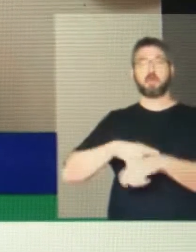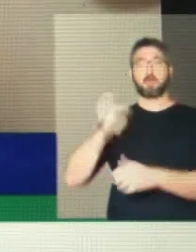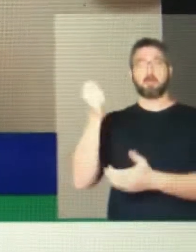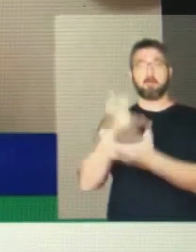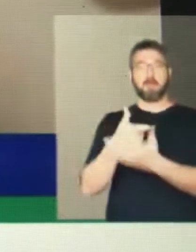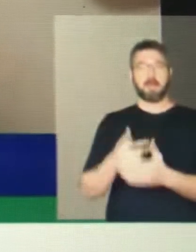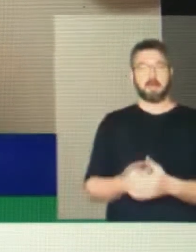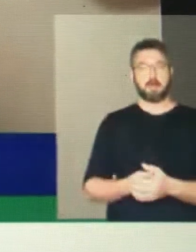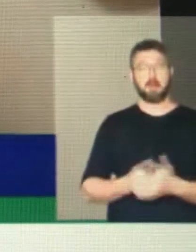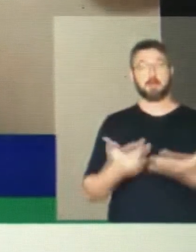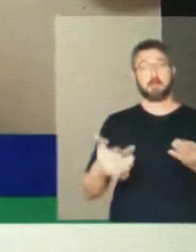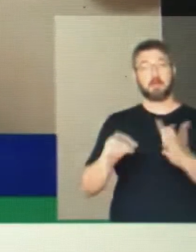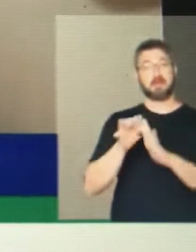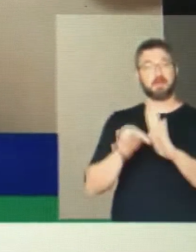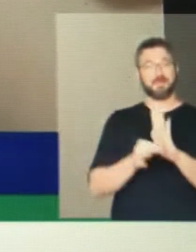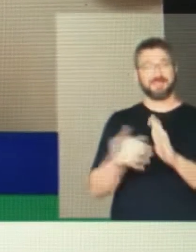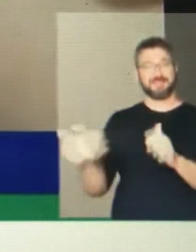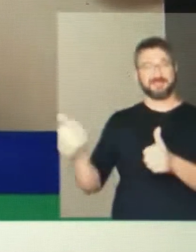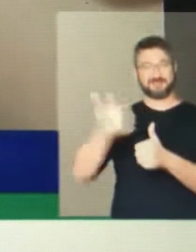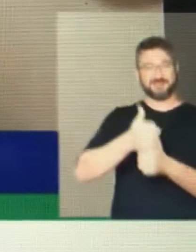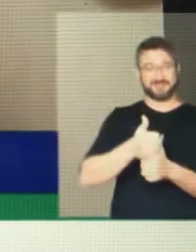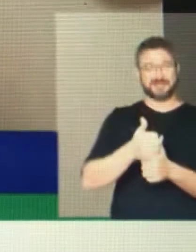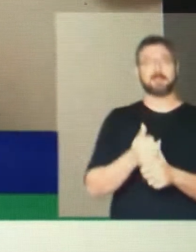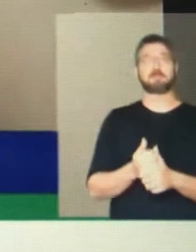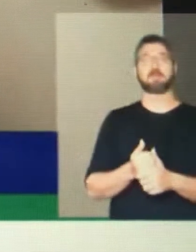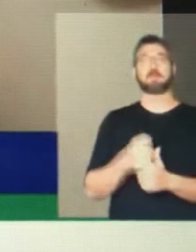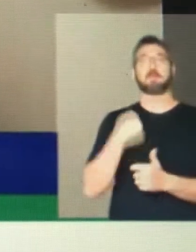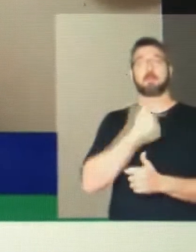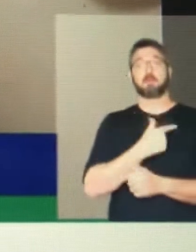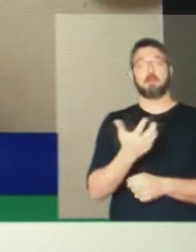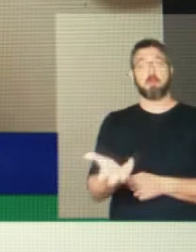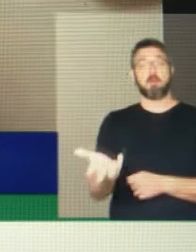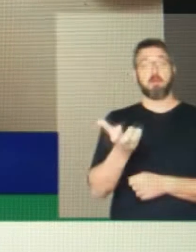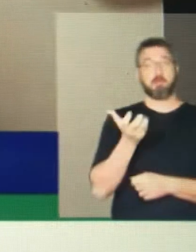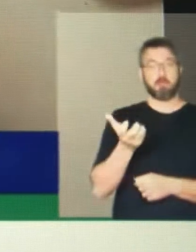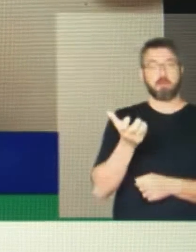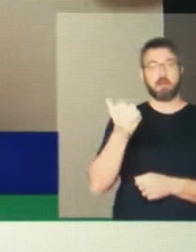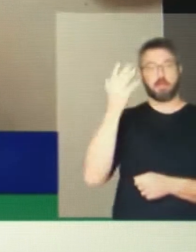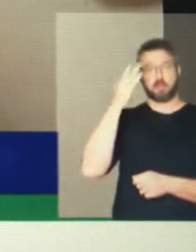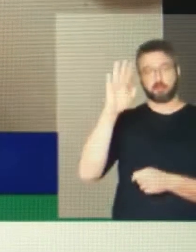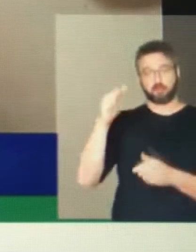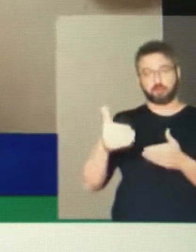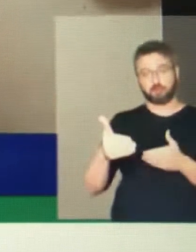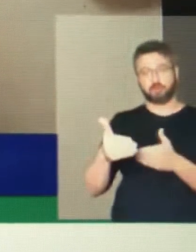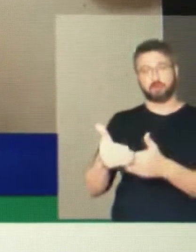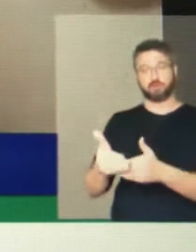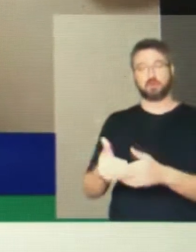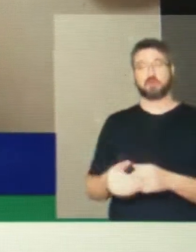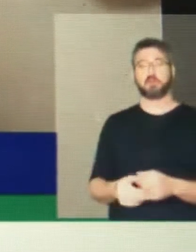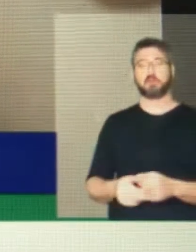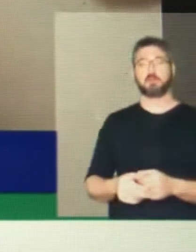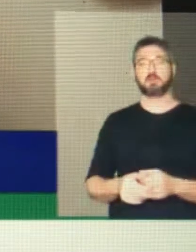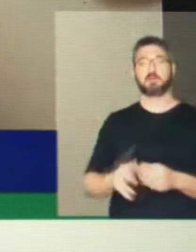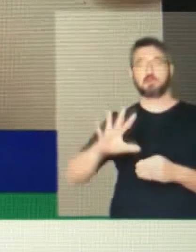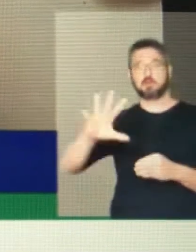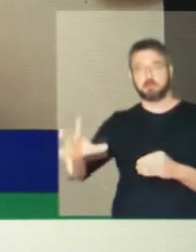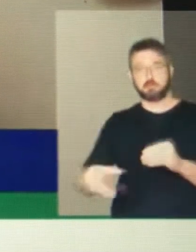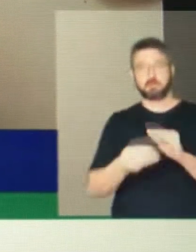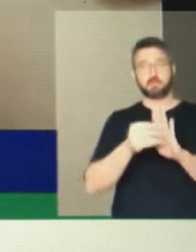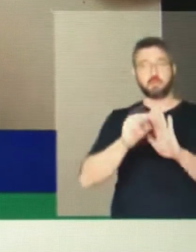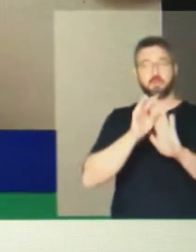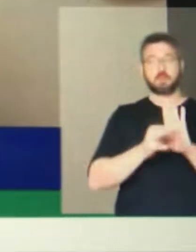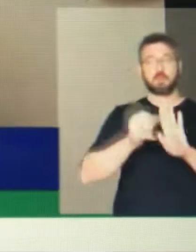ali, aglutinando mais de 23 proposições da agricultura familiar, nós